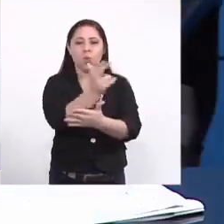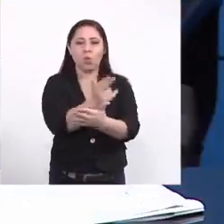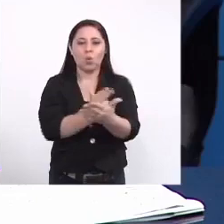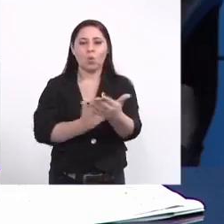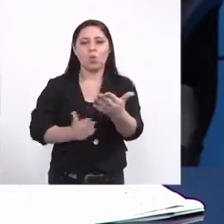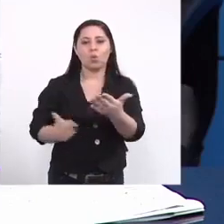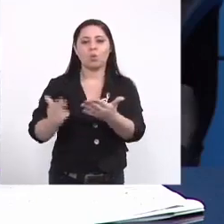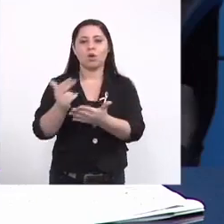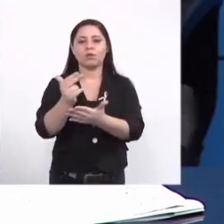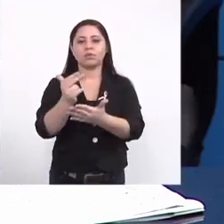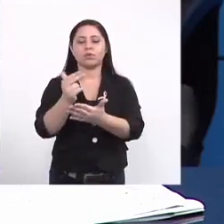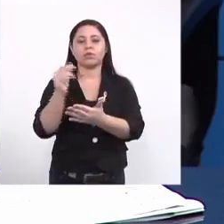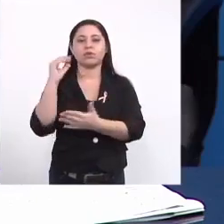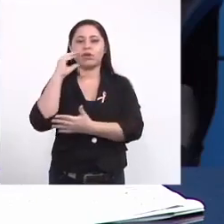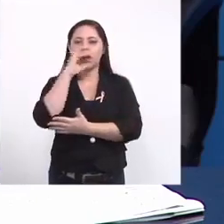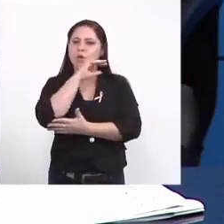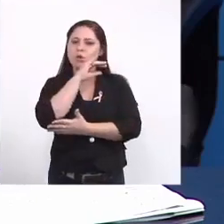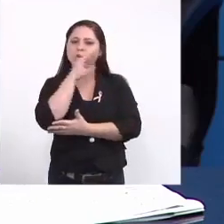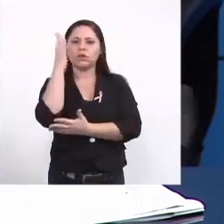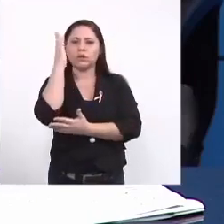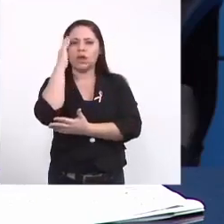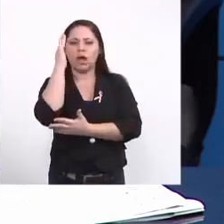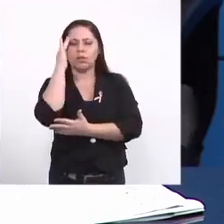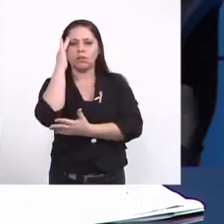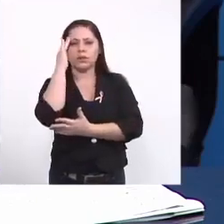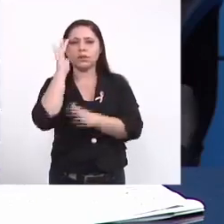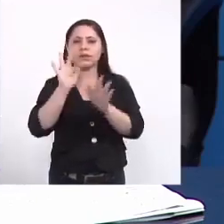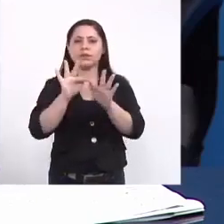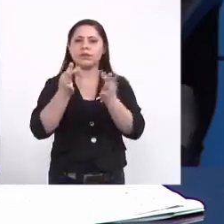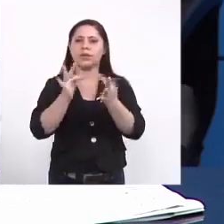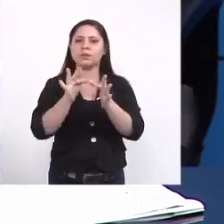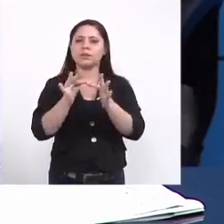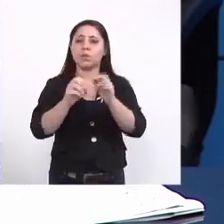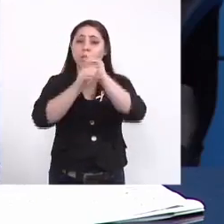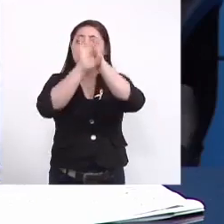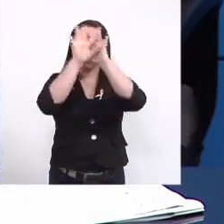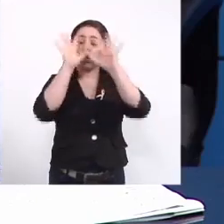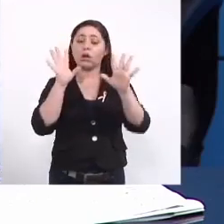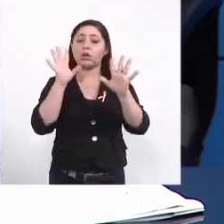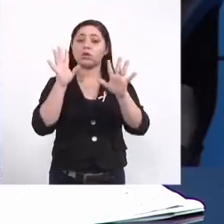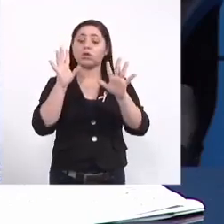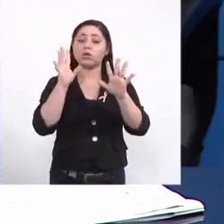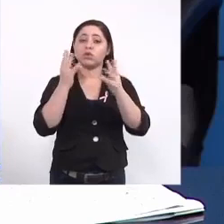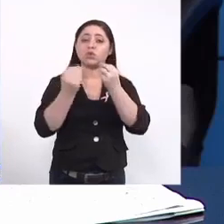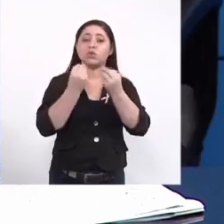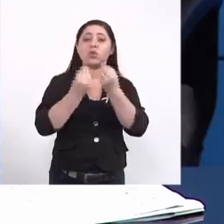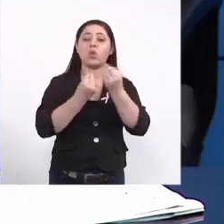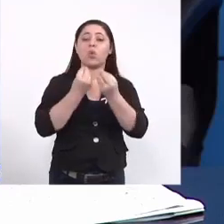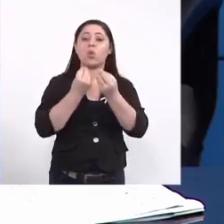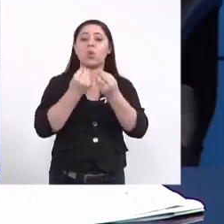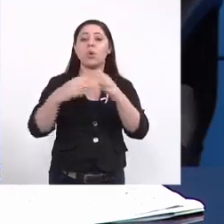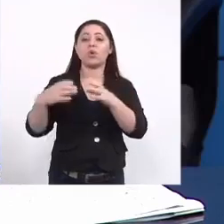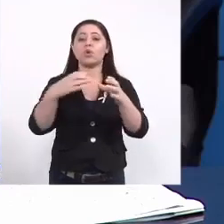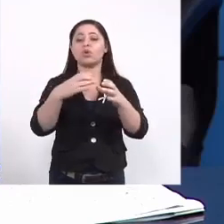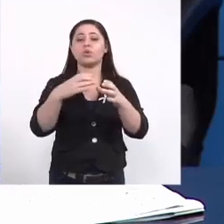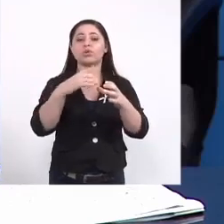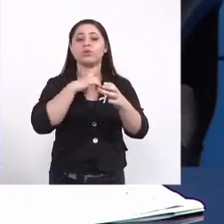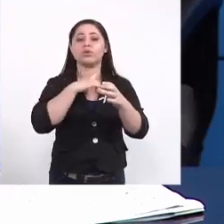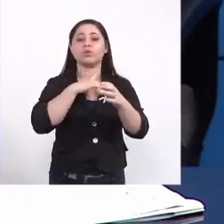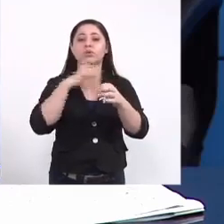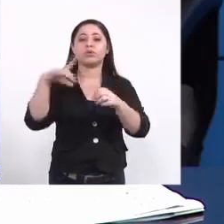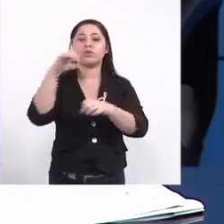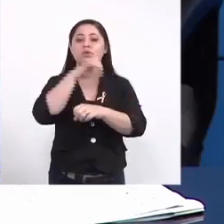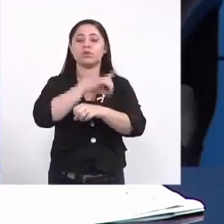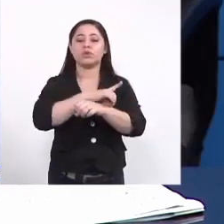desse você tem uma ideia muito mais simples mais clara das incidências e norteiam